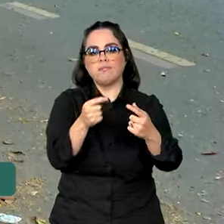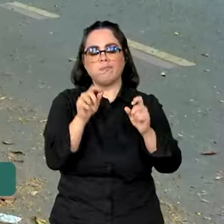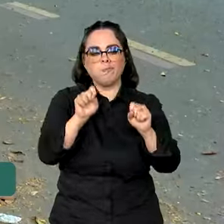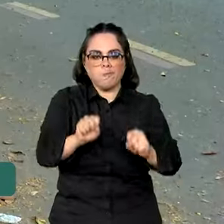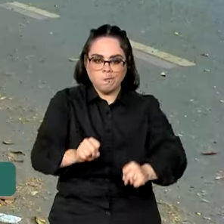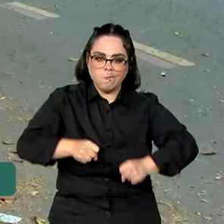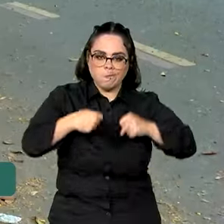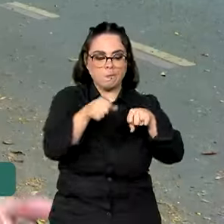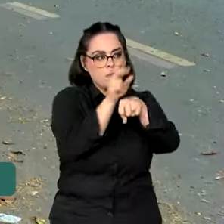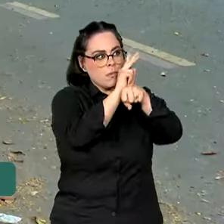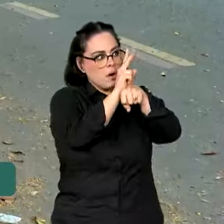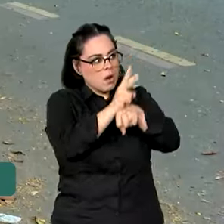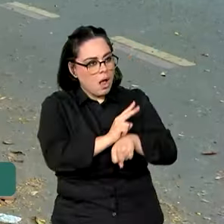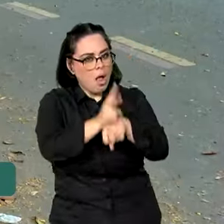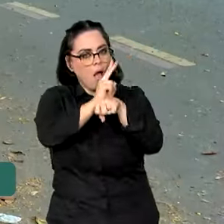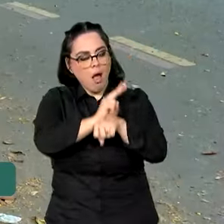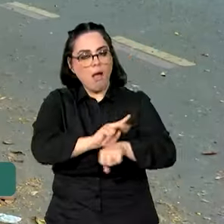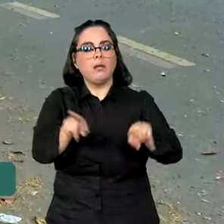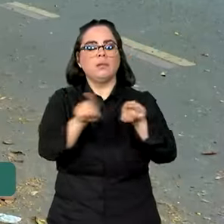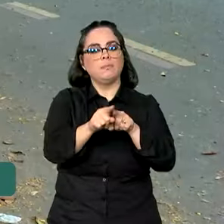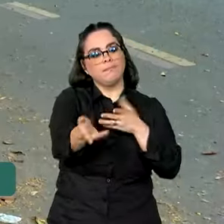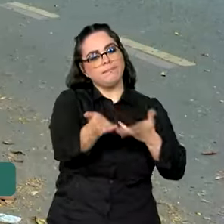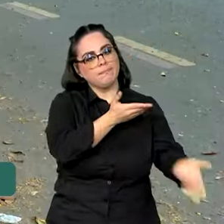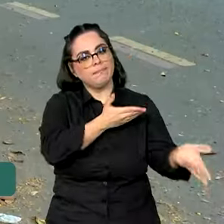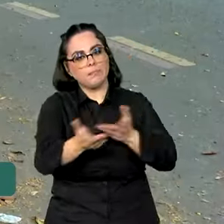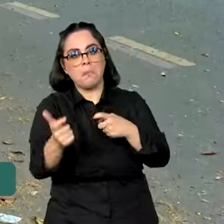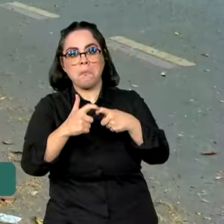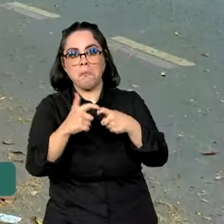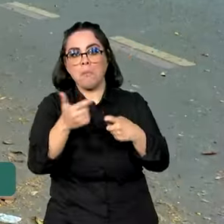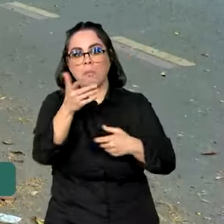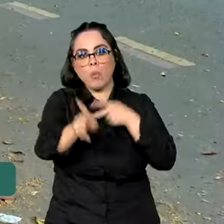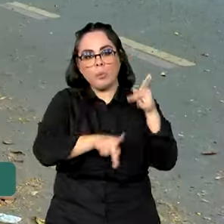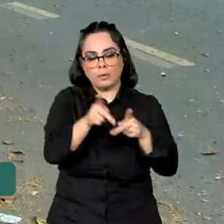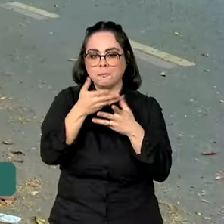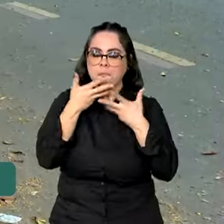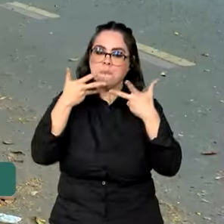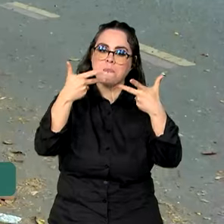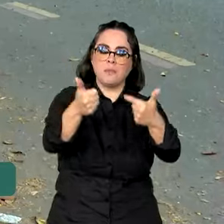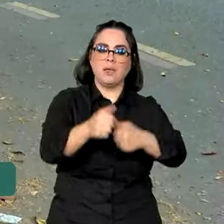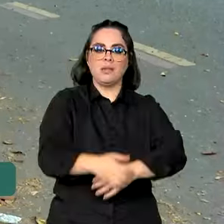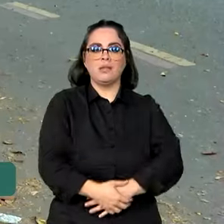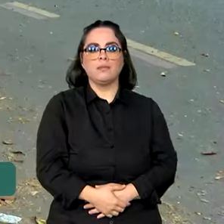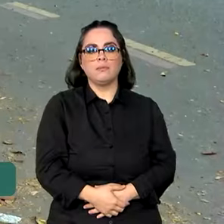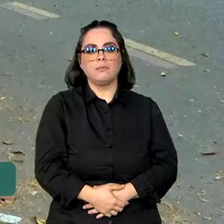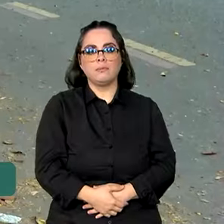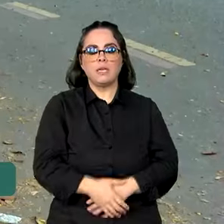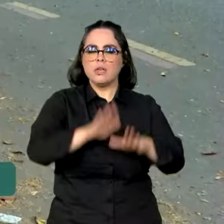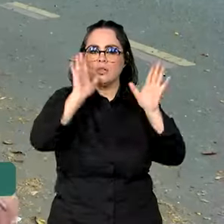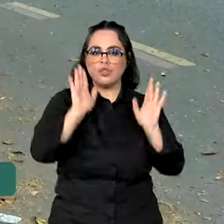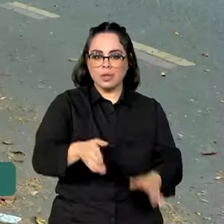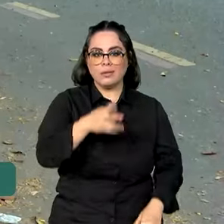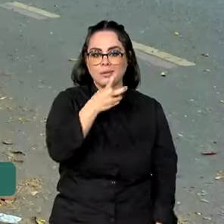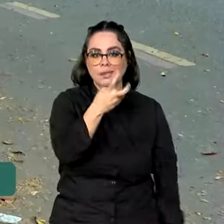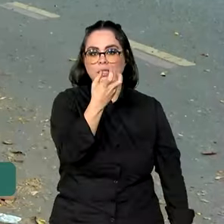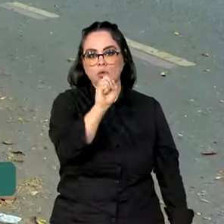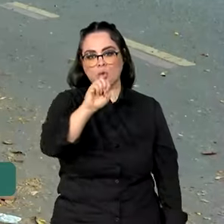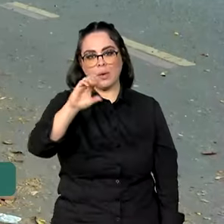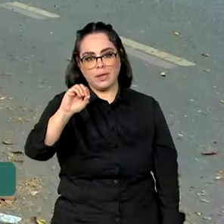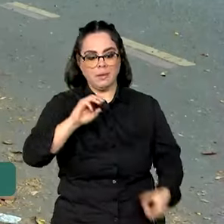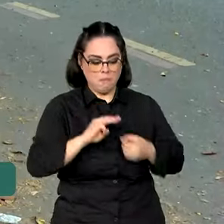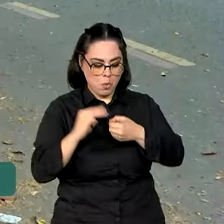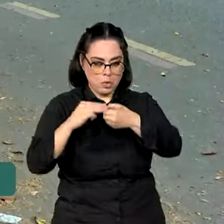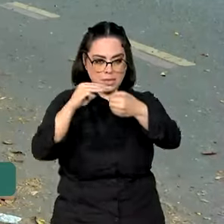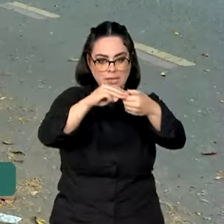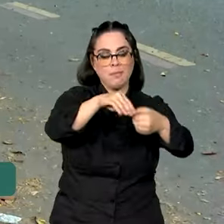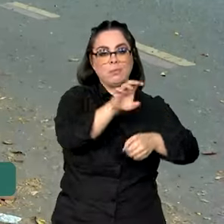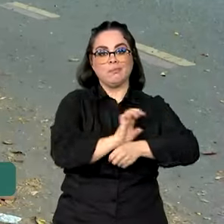as ações de vigilância e melhorar o atendimento médico à população. Cerca de 580 municípios e nove estados